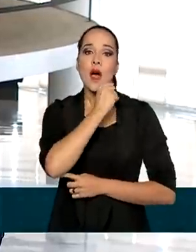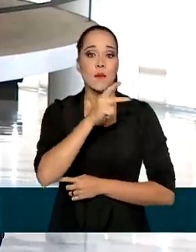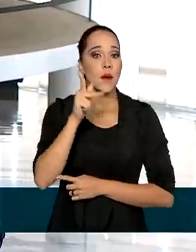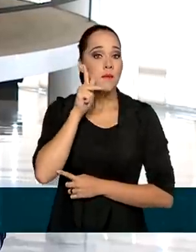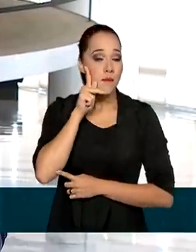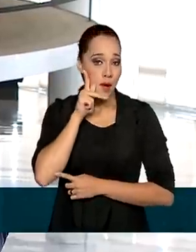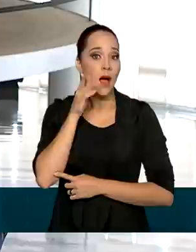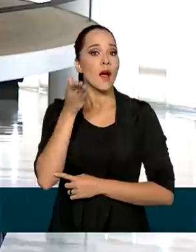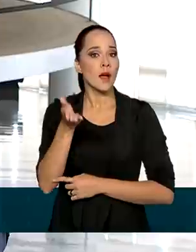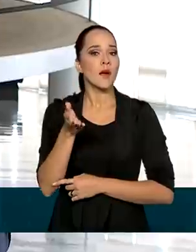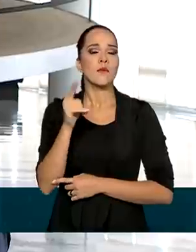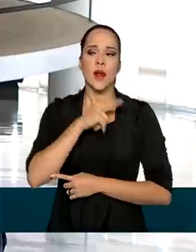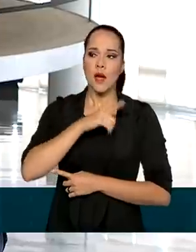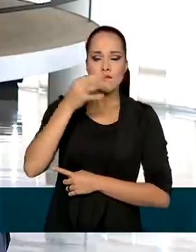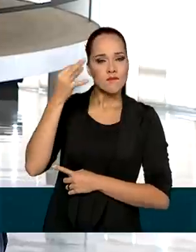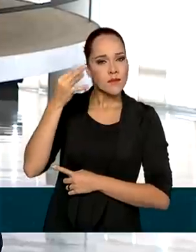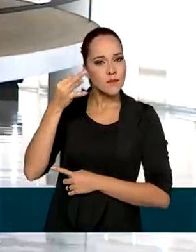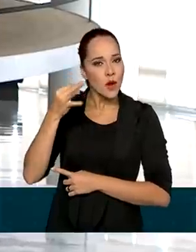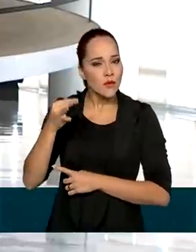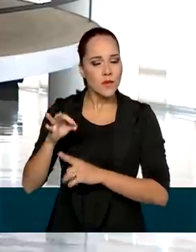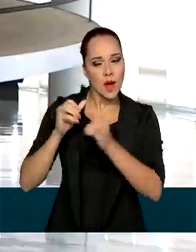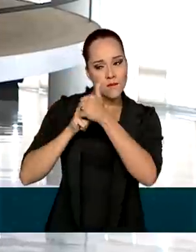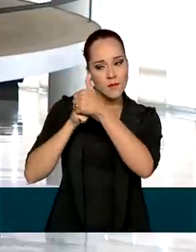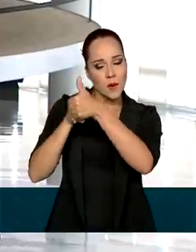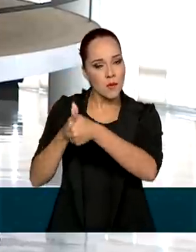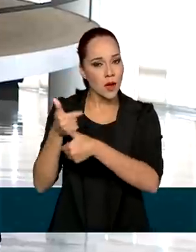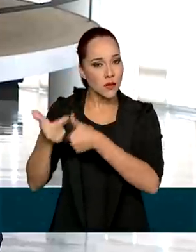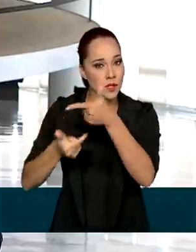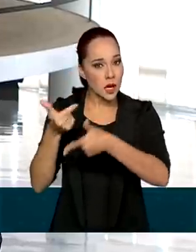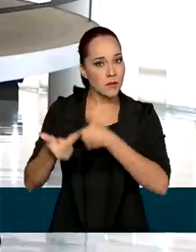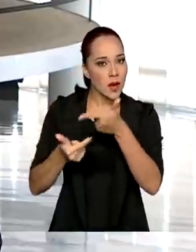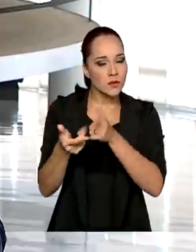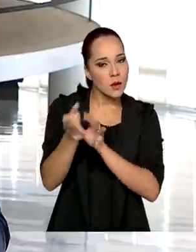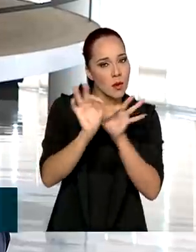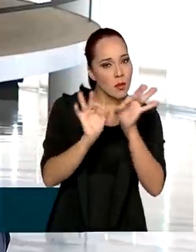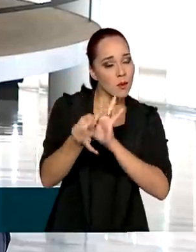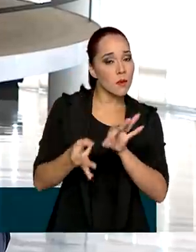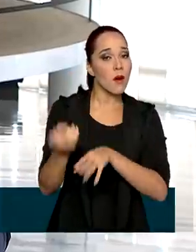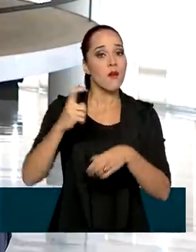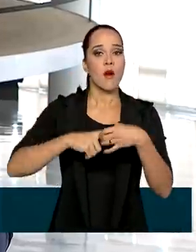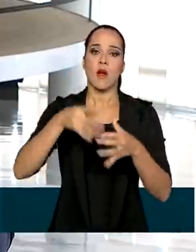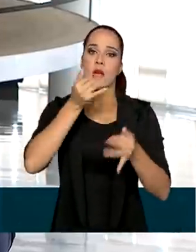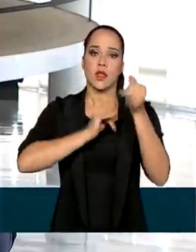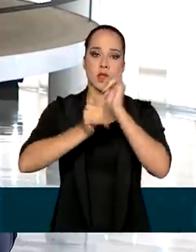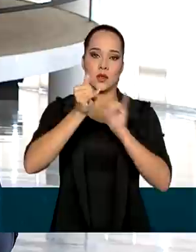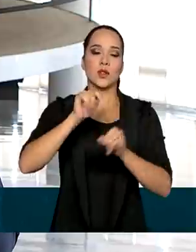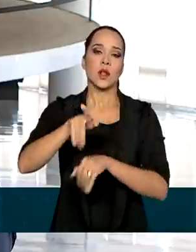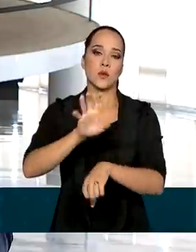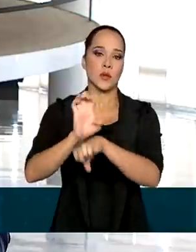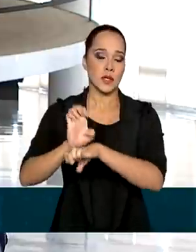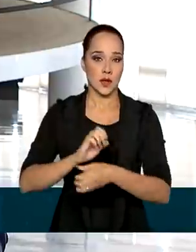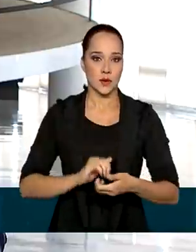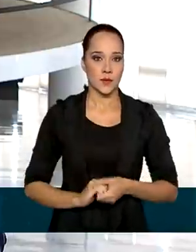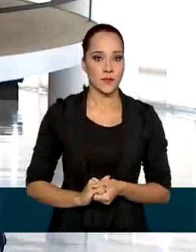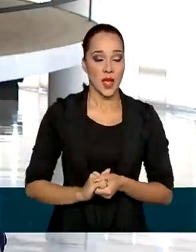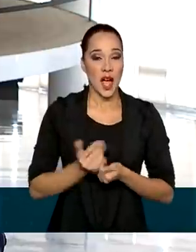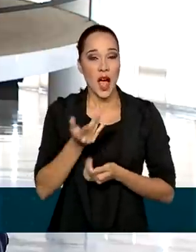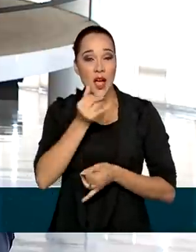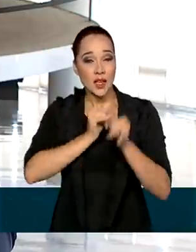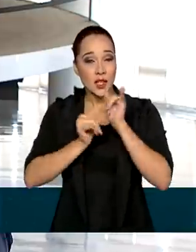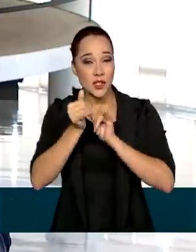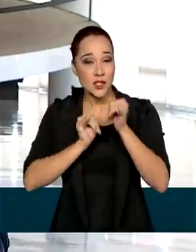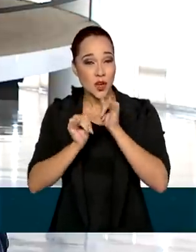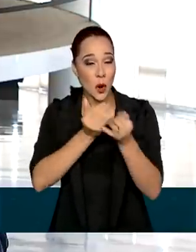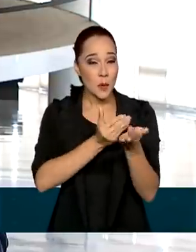exatamente para confirmar, para acompanhar de perto os trabalhos de restabelecimento de energia no Estado. Olha, o fornecimento de